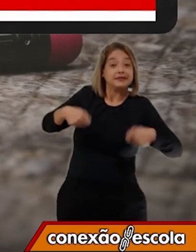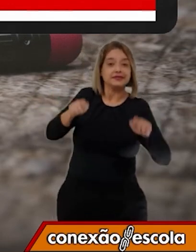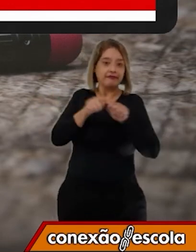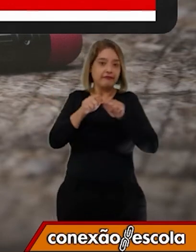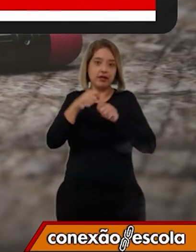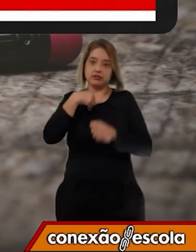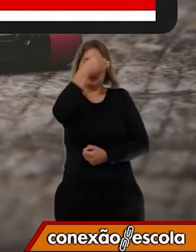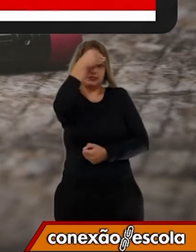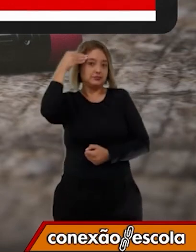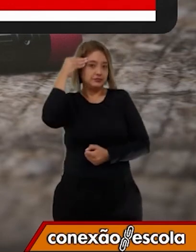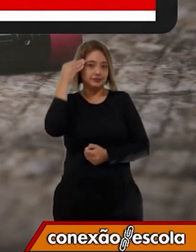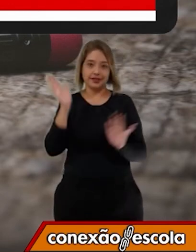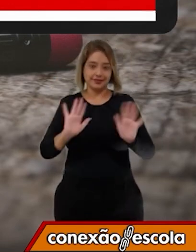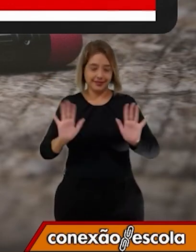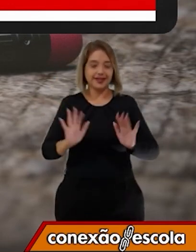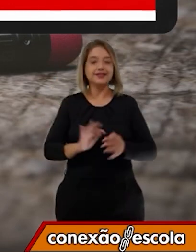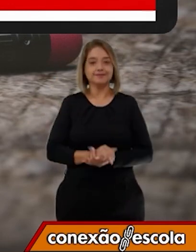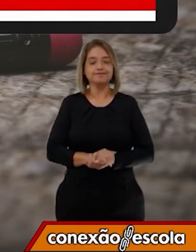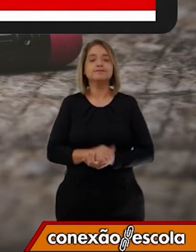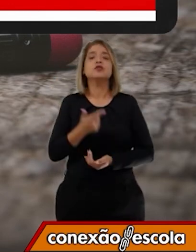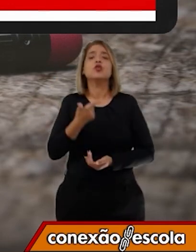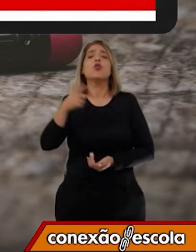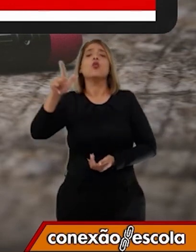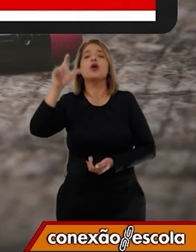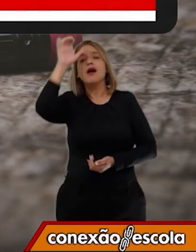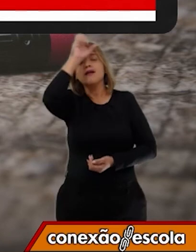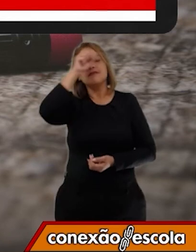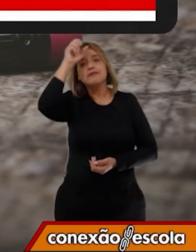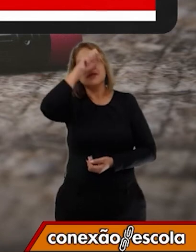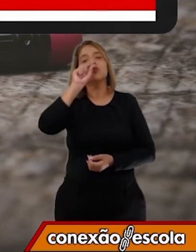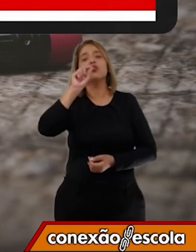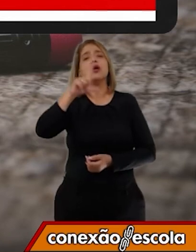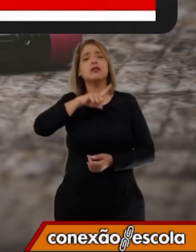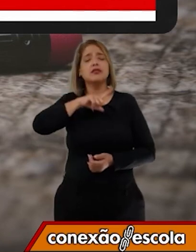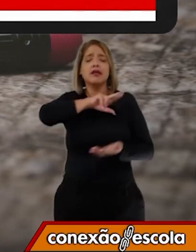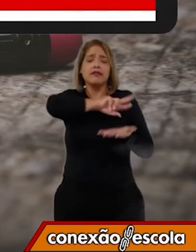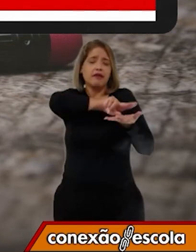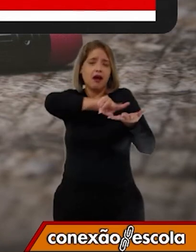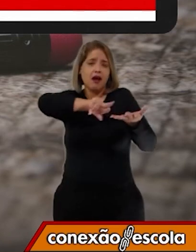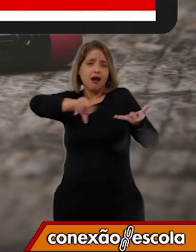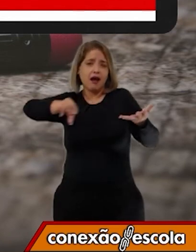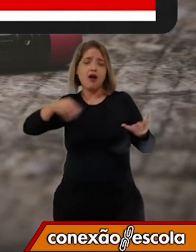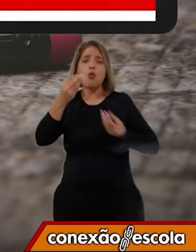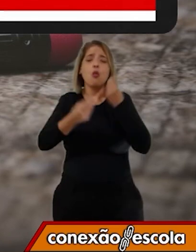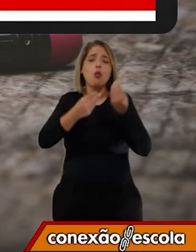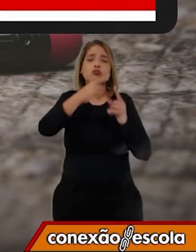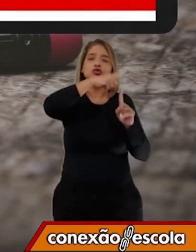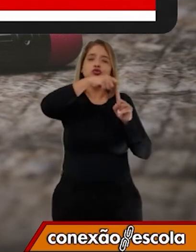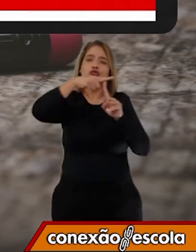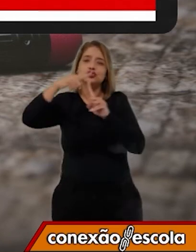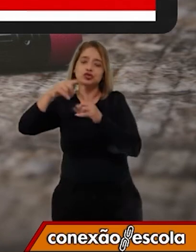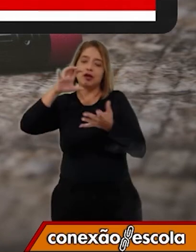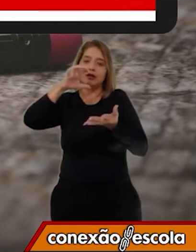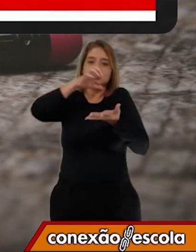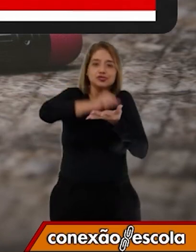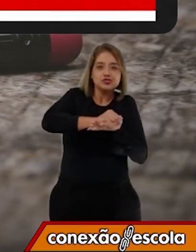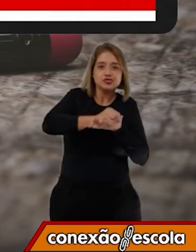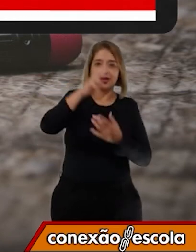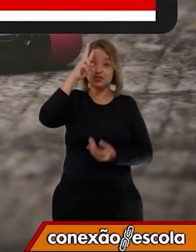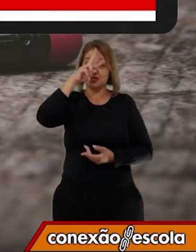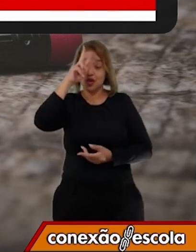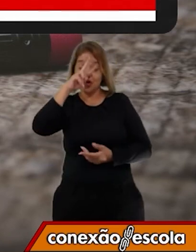Outra aprendizagem hoje foi que existem diversas formas de se registrar a história, como